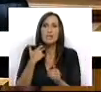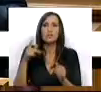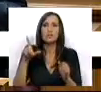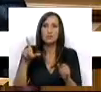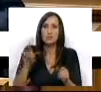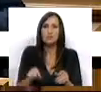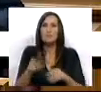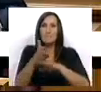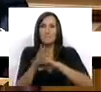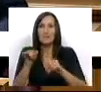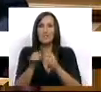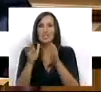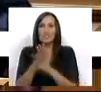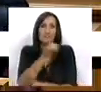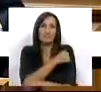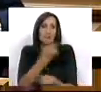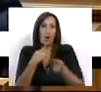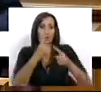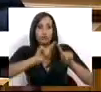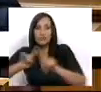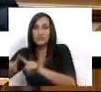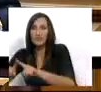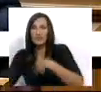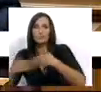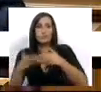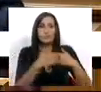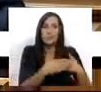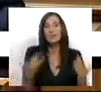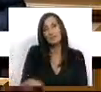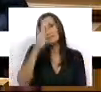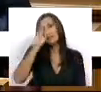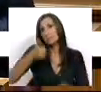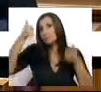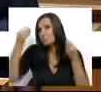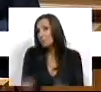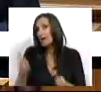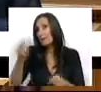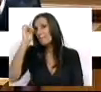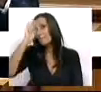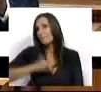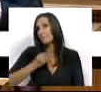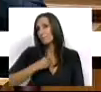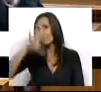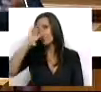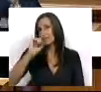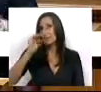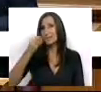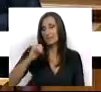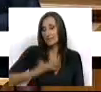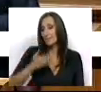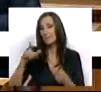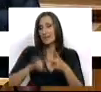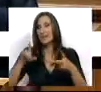estabelecimentos de todos os setores. Nós sabemos, e sabemos bem, que as preocupações deste Governo, PSD e CDS,